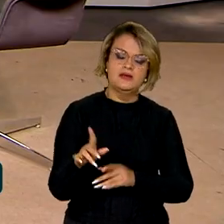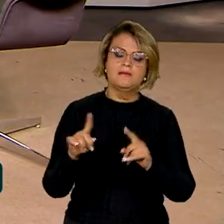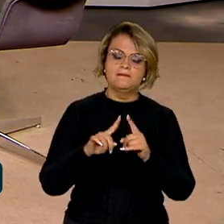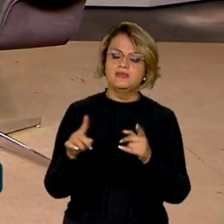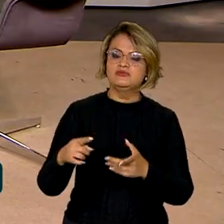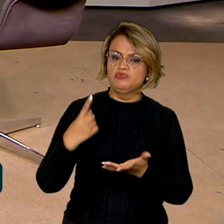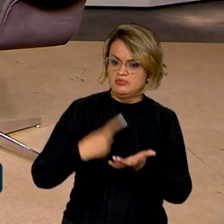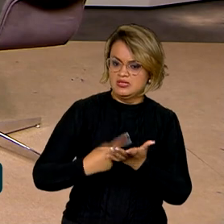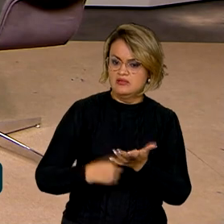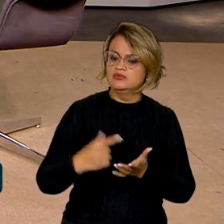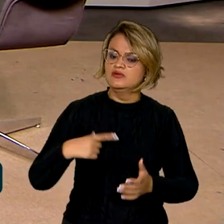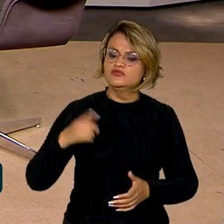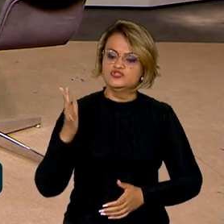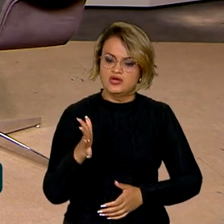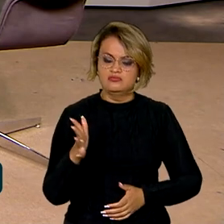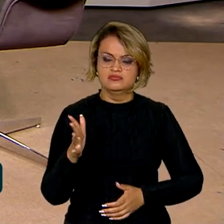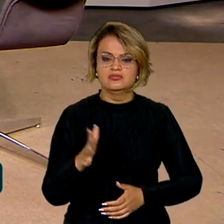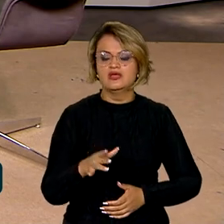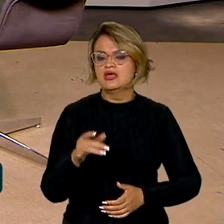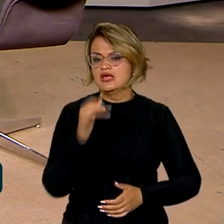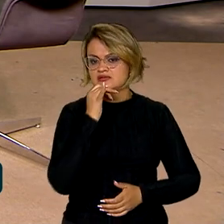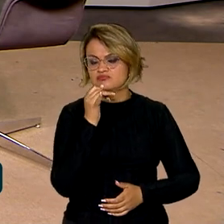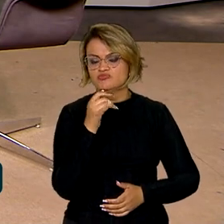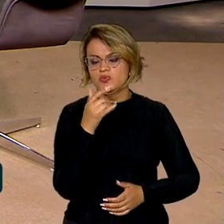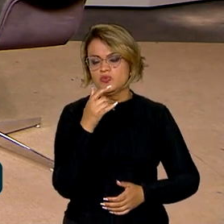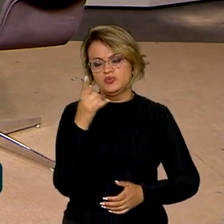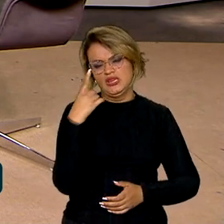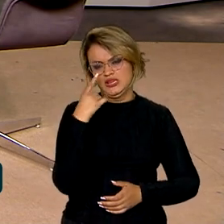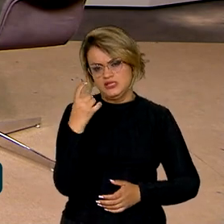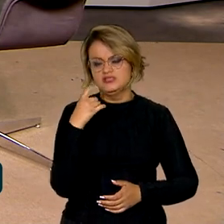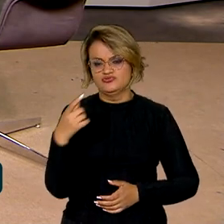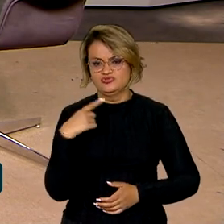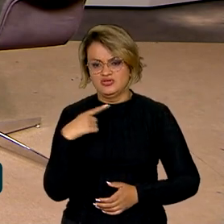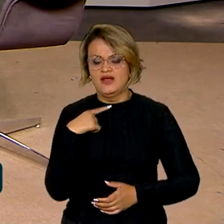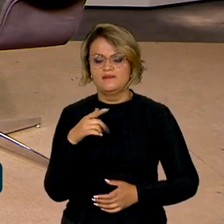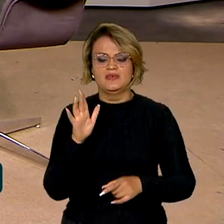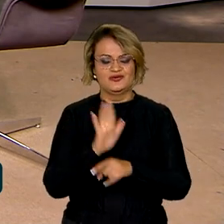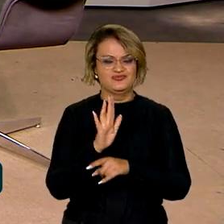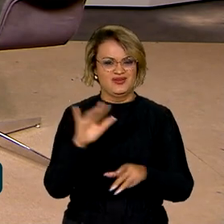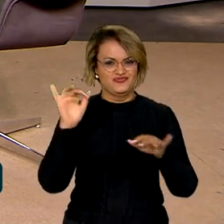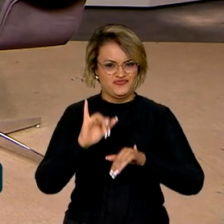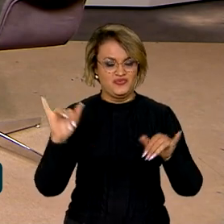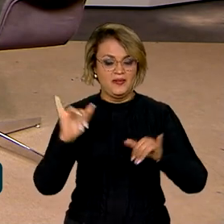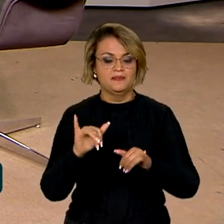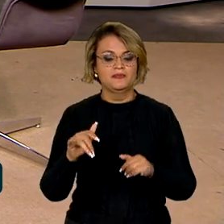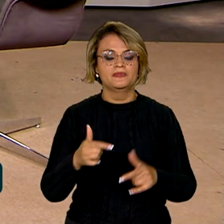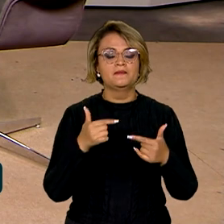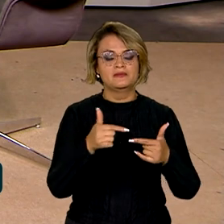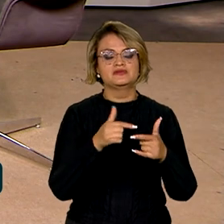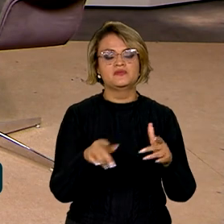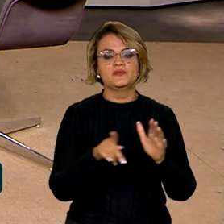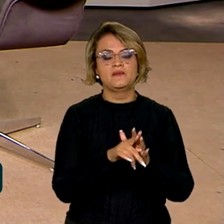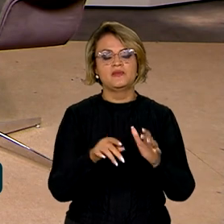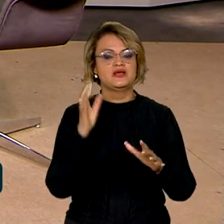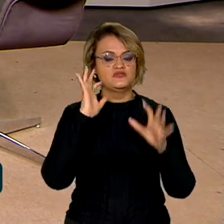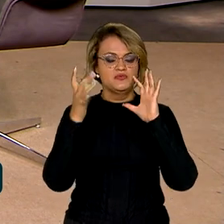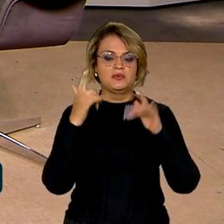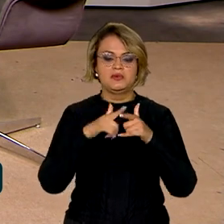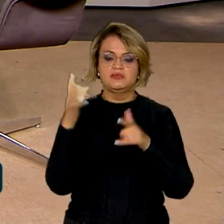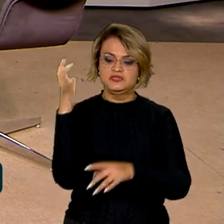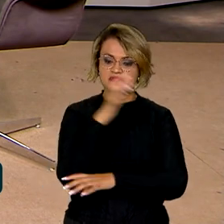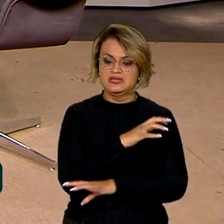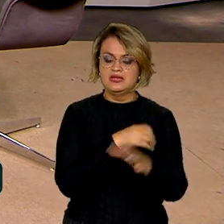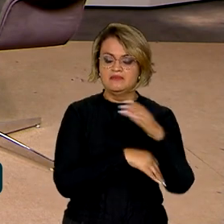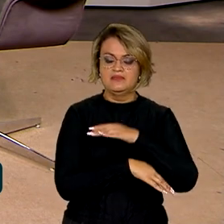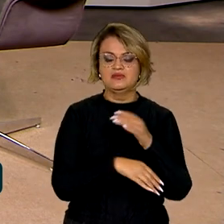já comprometidos. Por exemplo, pegando uma ação que eu acho que é bem interessante para ajudar a divulgar, uma ação de combate ao desmatamento